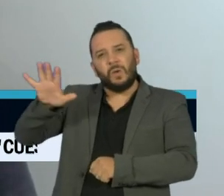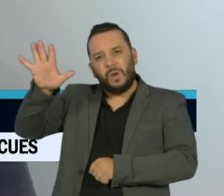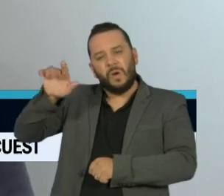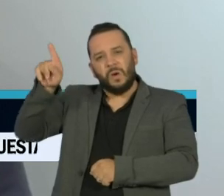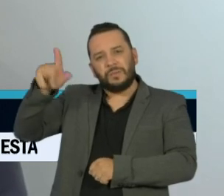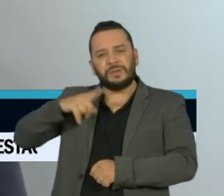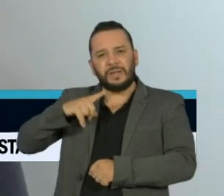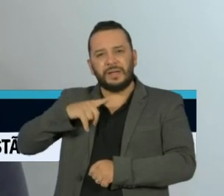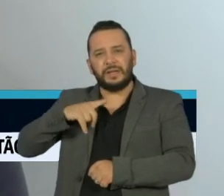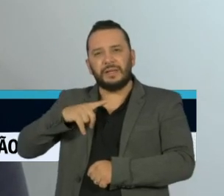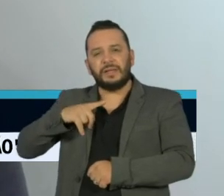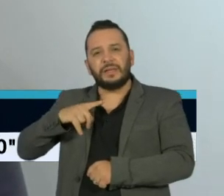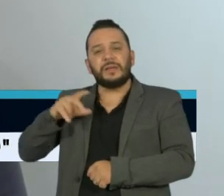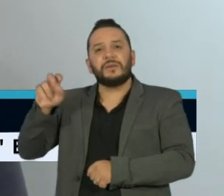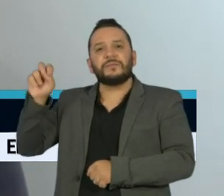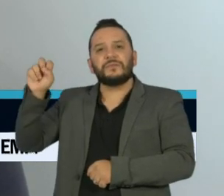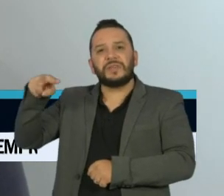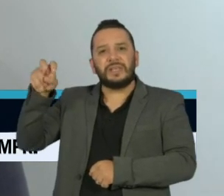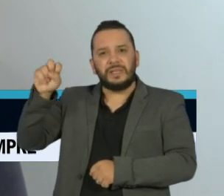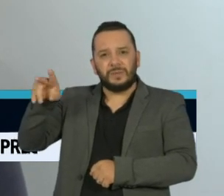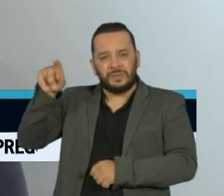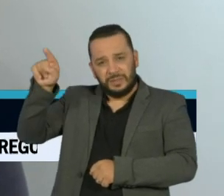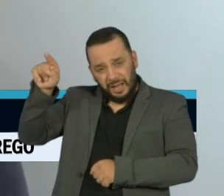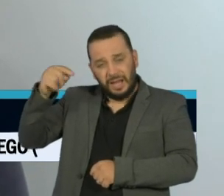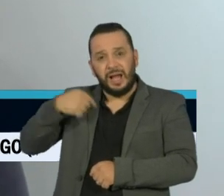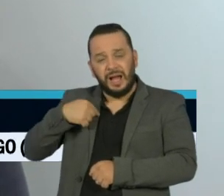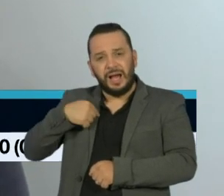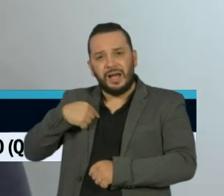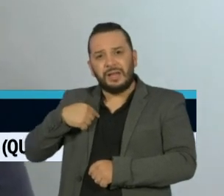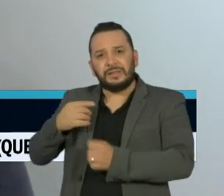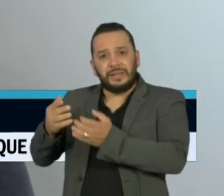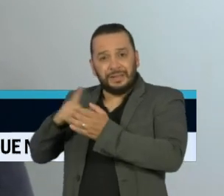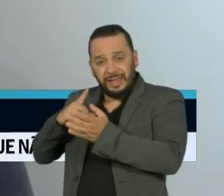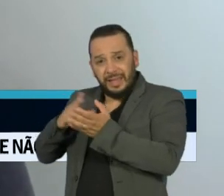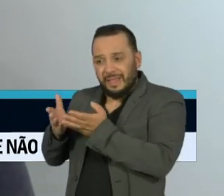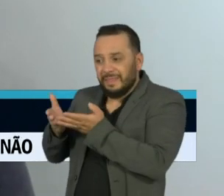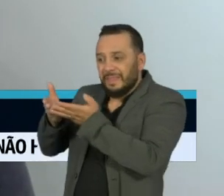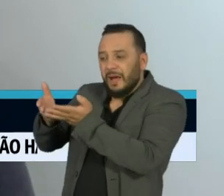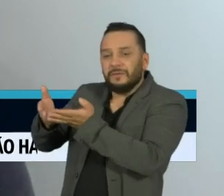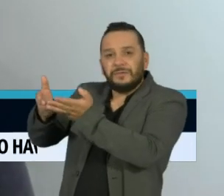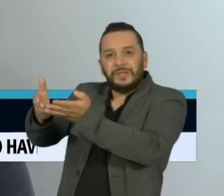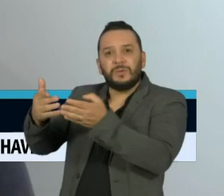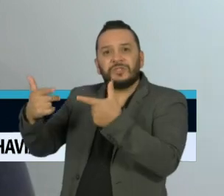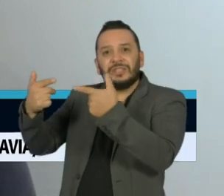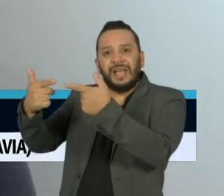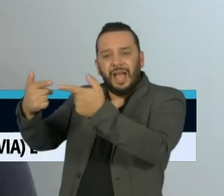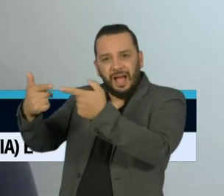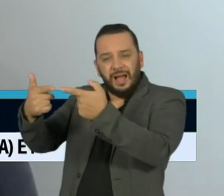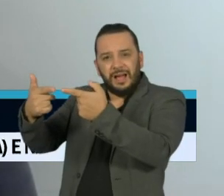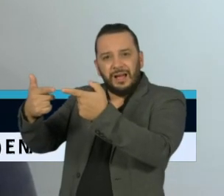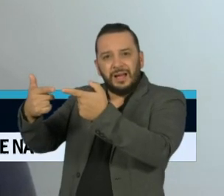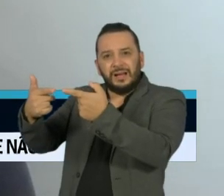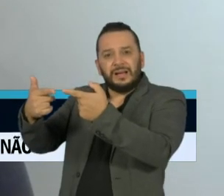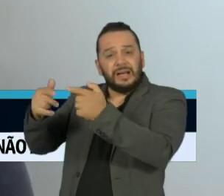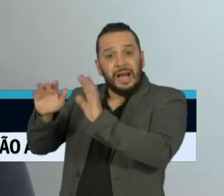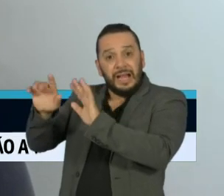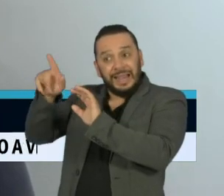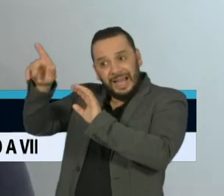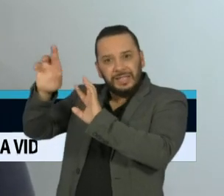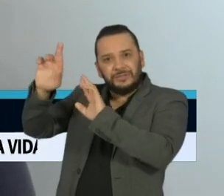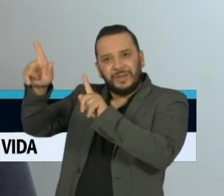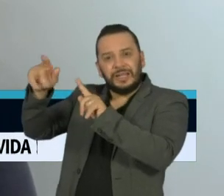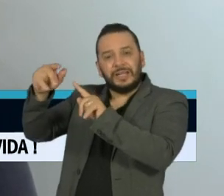circulando em navios de guerra, onde está todo mundo confinado num espaço de alta densidade, é onde o vírus se espalha mais rápido, é onde a doença é mais difícil